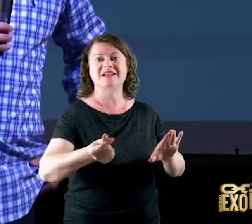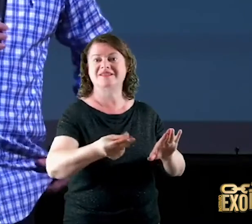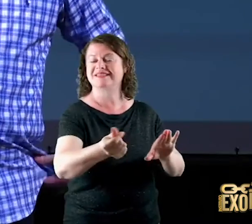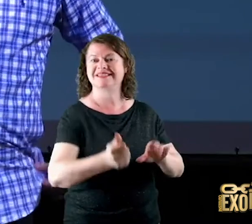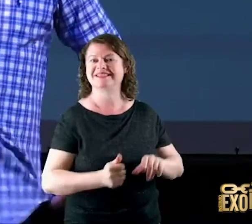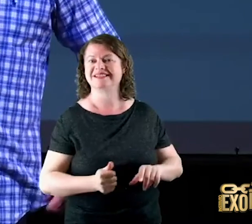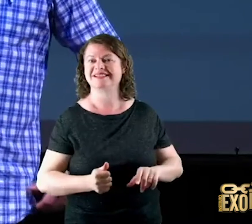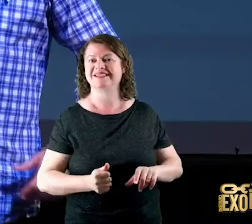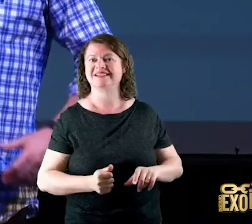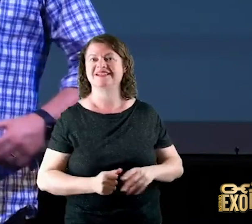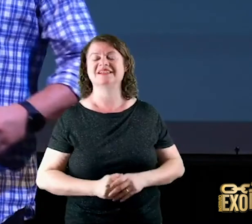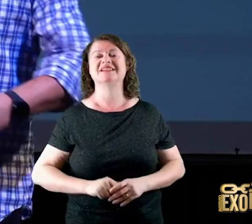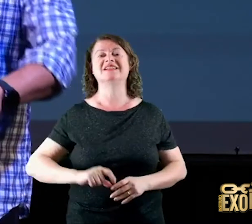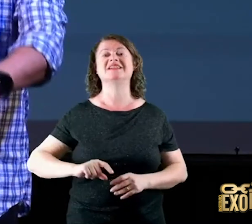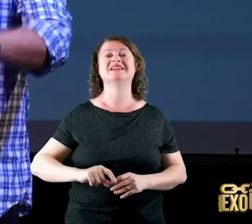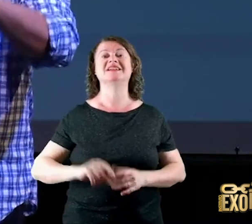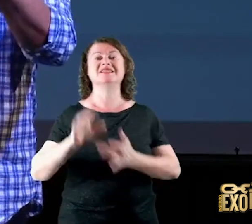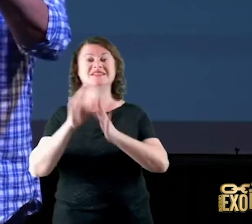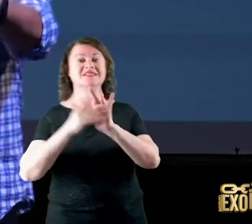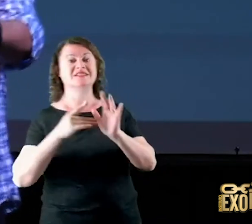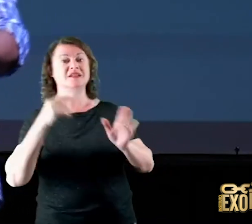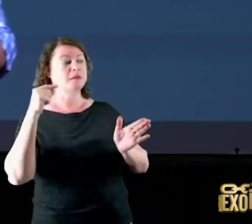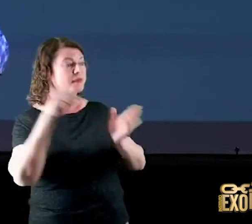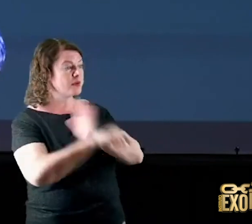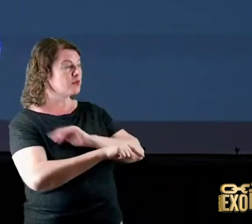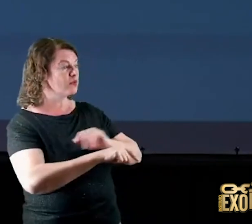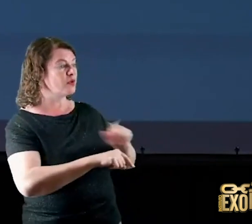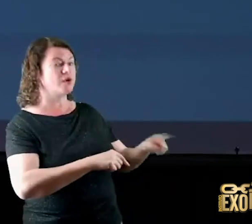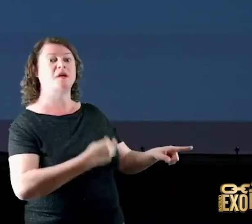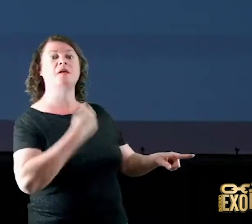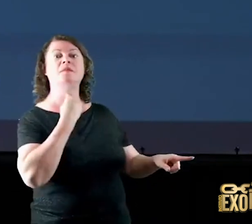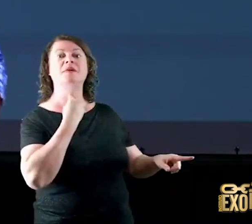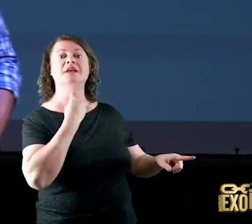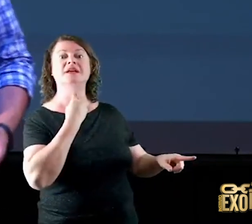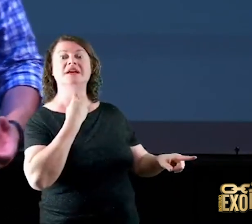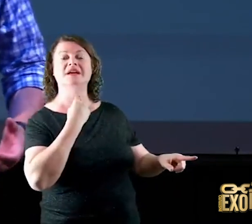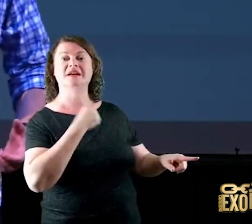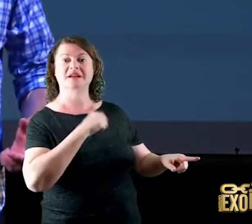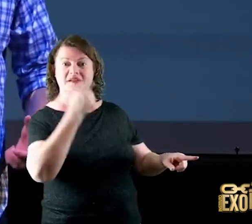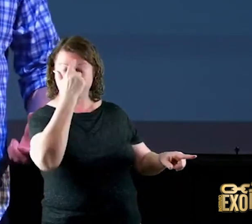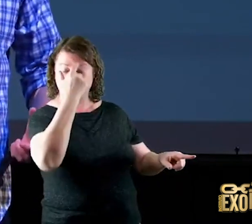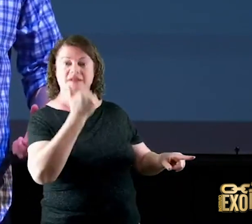de Marta diante do sepulcro do seu irmão Lázaro